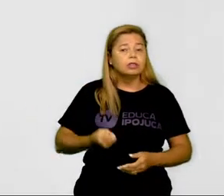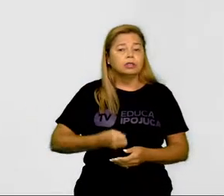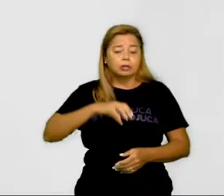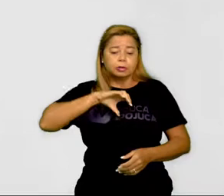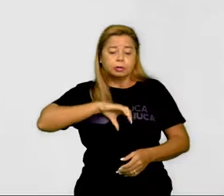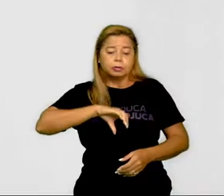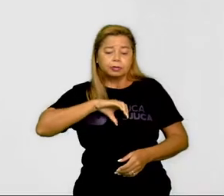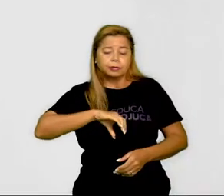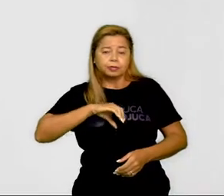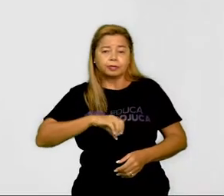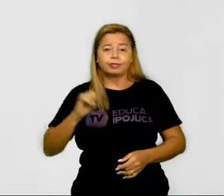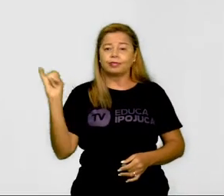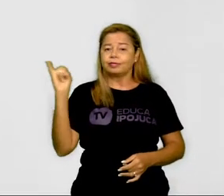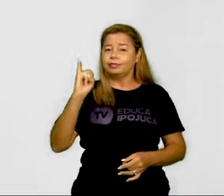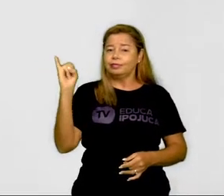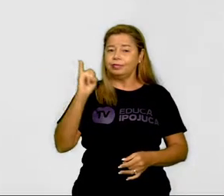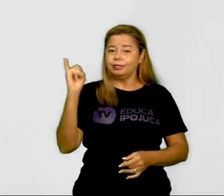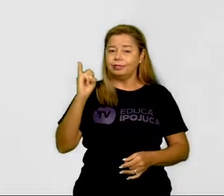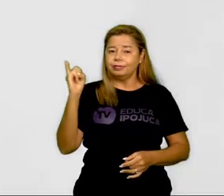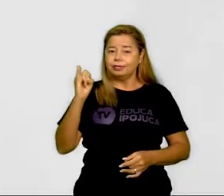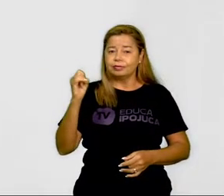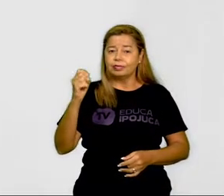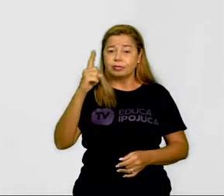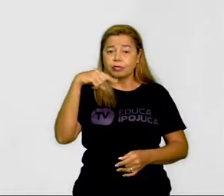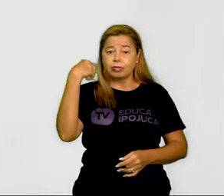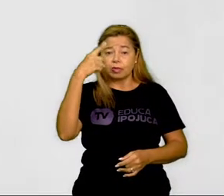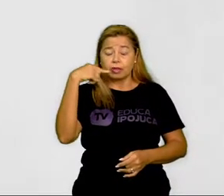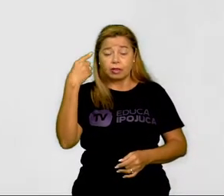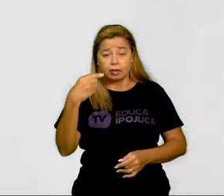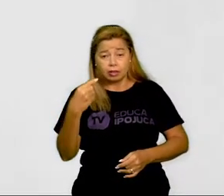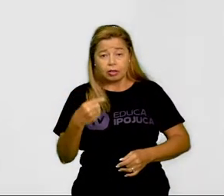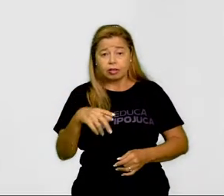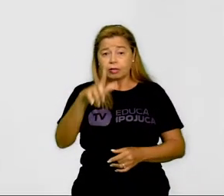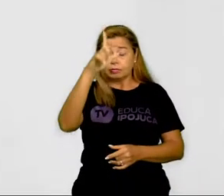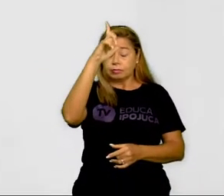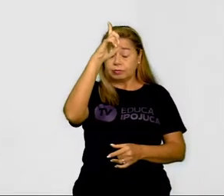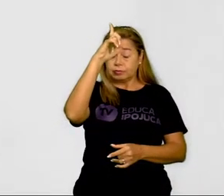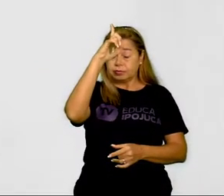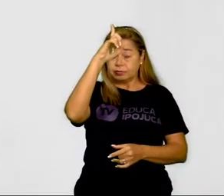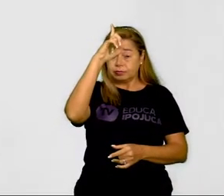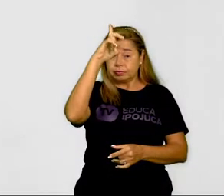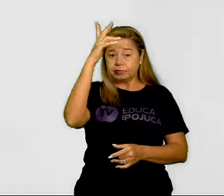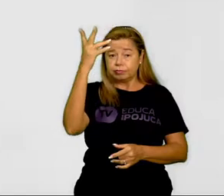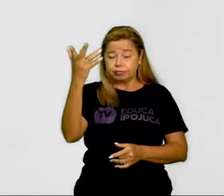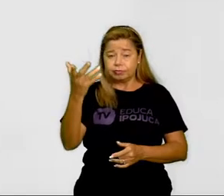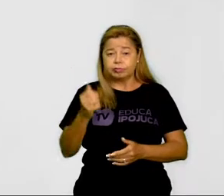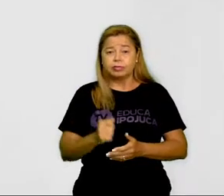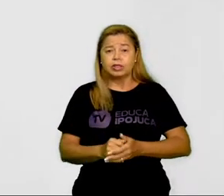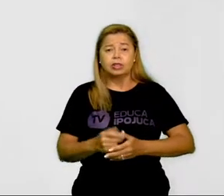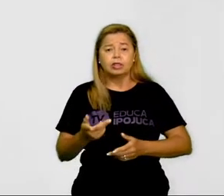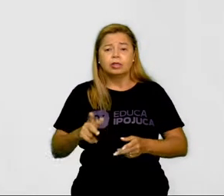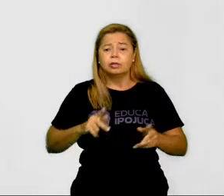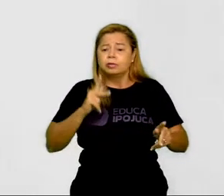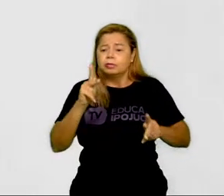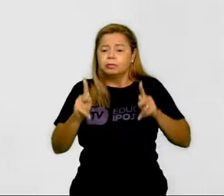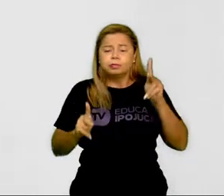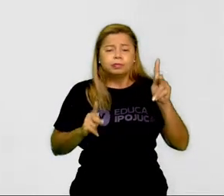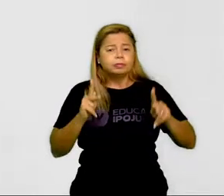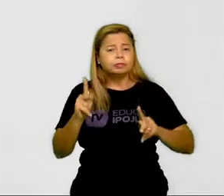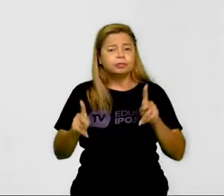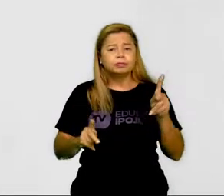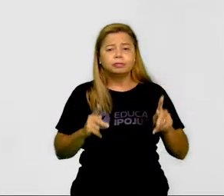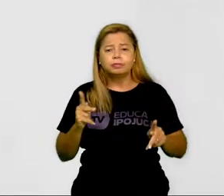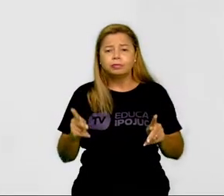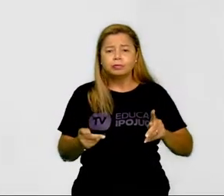italianos, espanhóis, alemãos, foram pessoas, foram povos, foram pessoas, foram